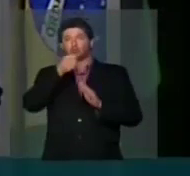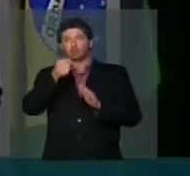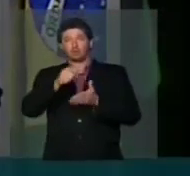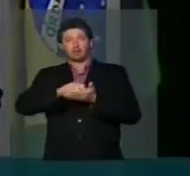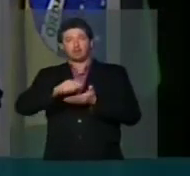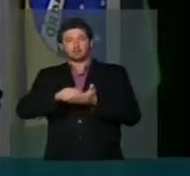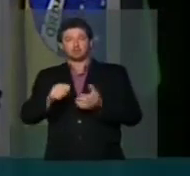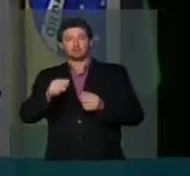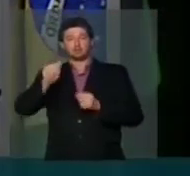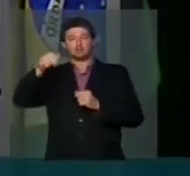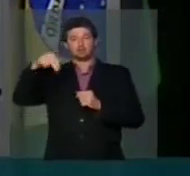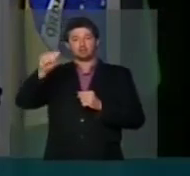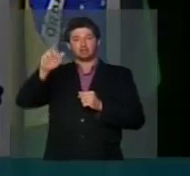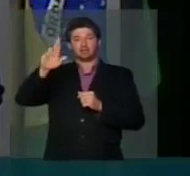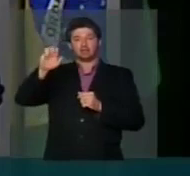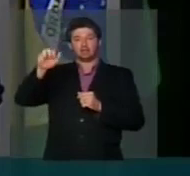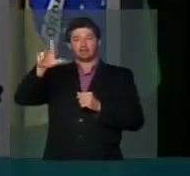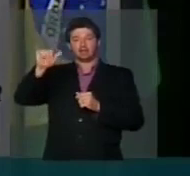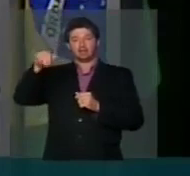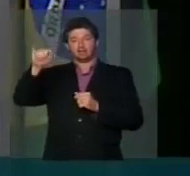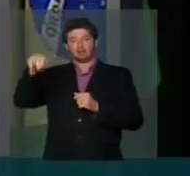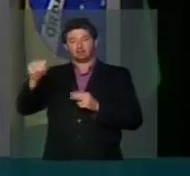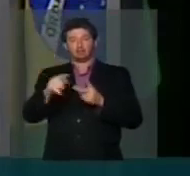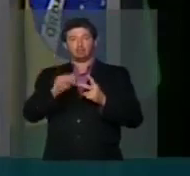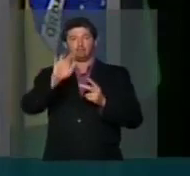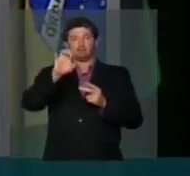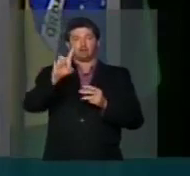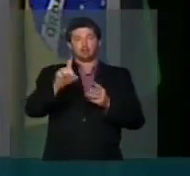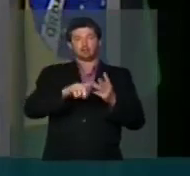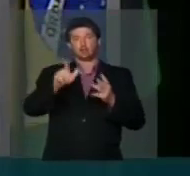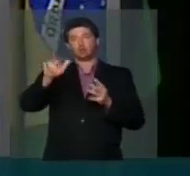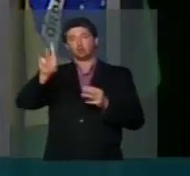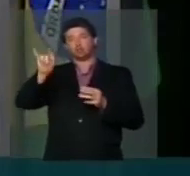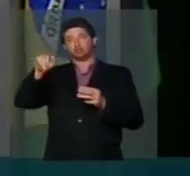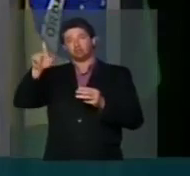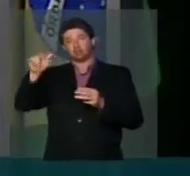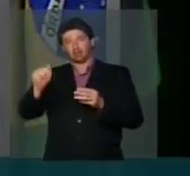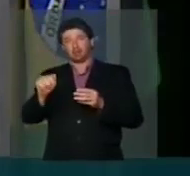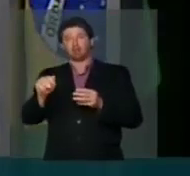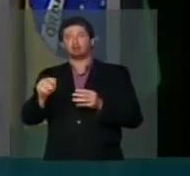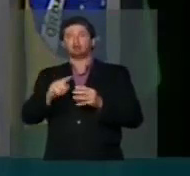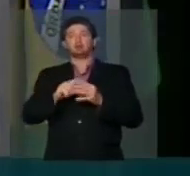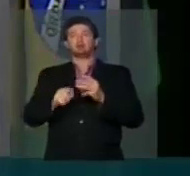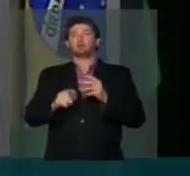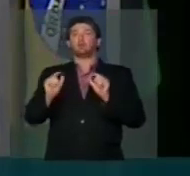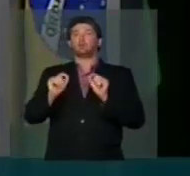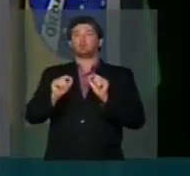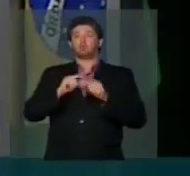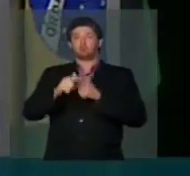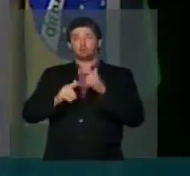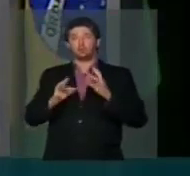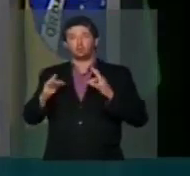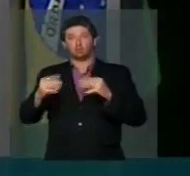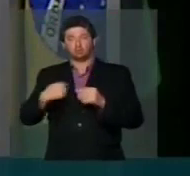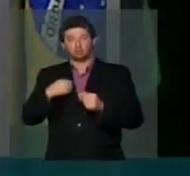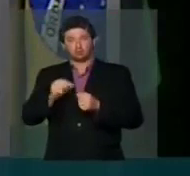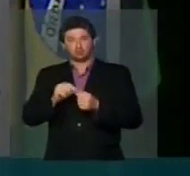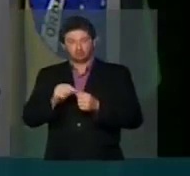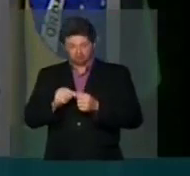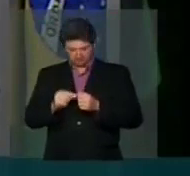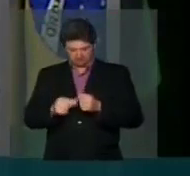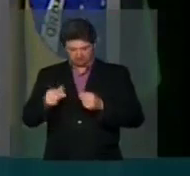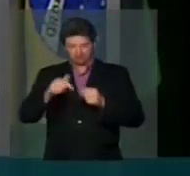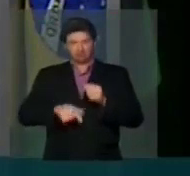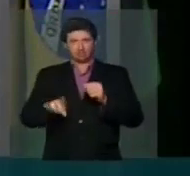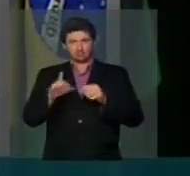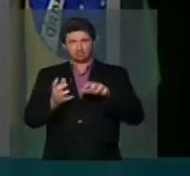Ana Karenina, Fred Mendes e Ludmila Guimarães, com todo o trabalho que eu tenho realizado, não só